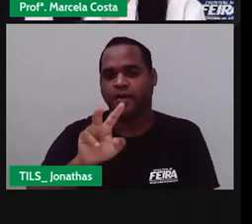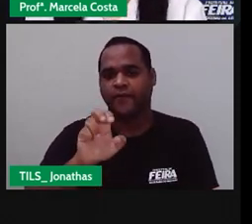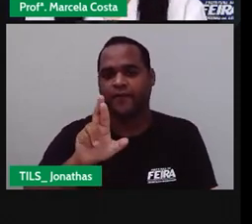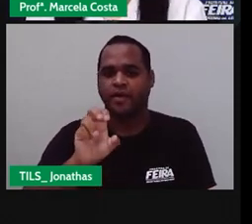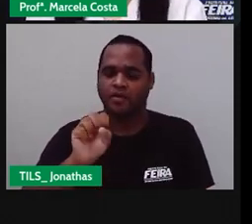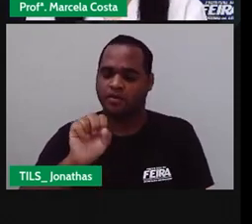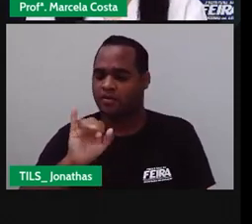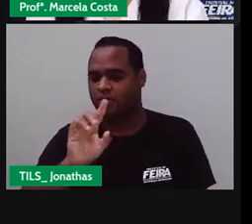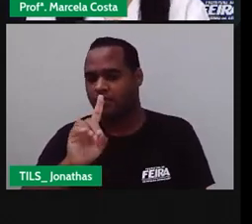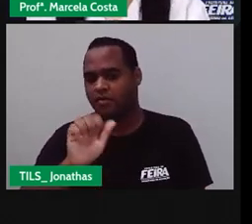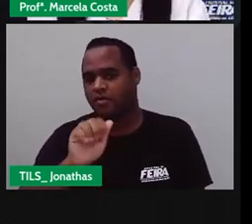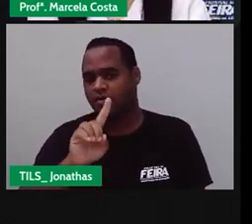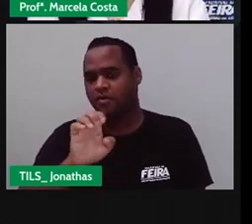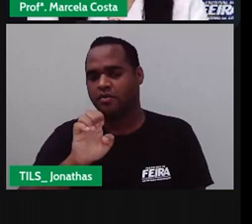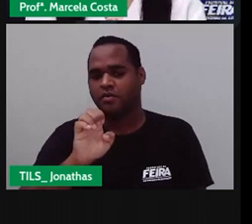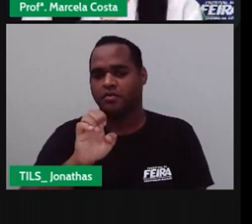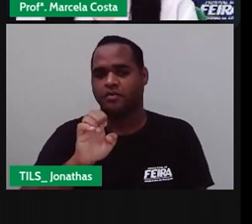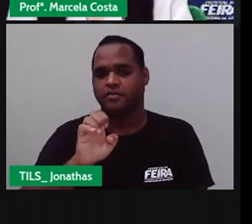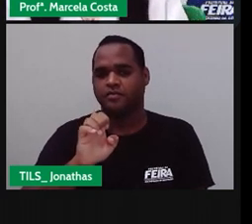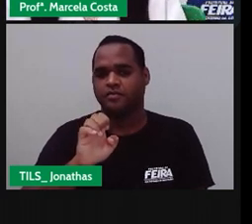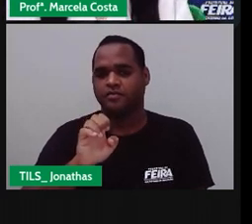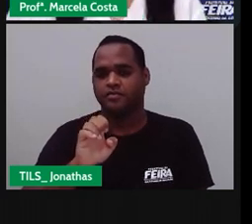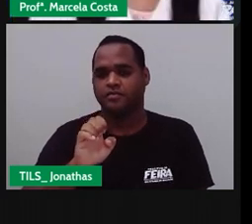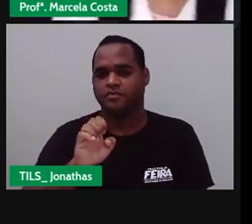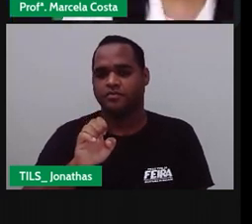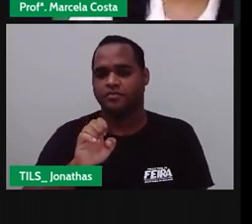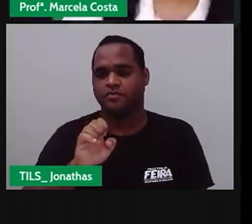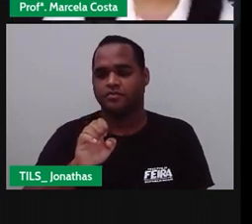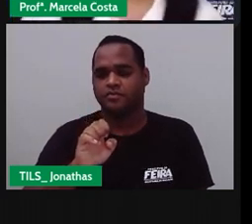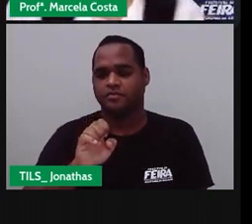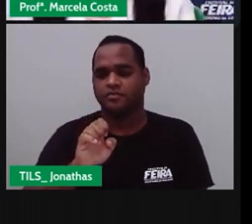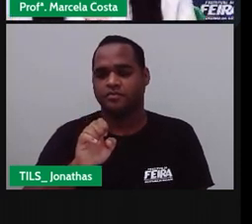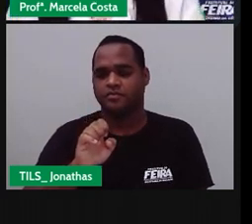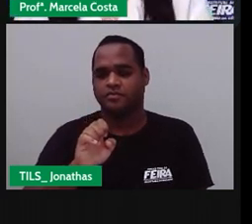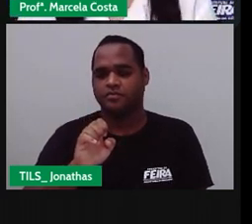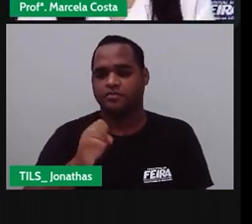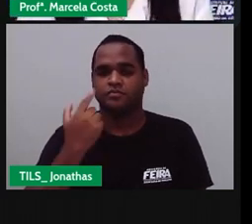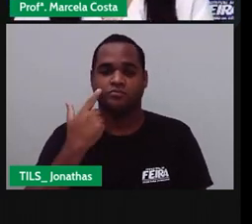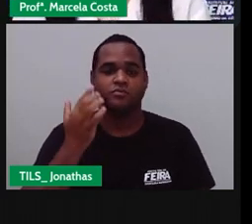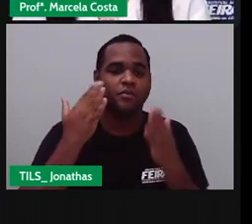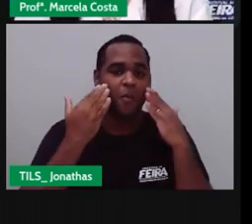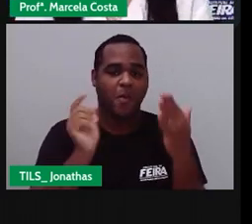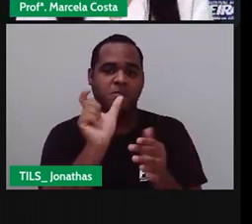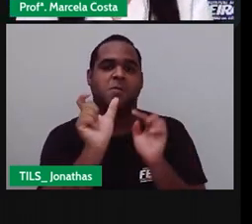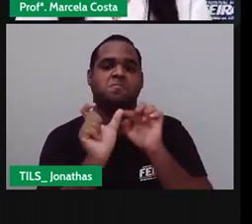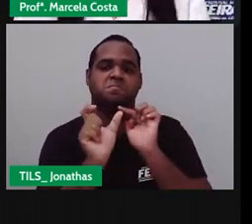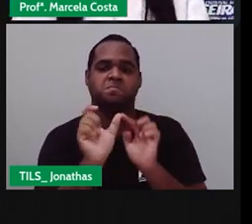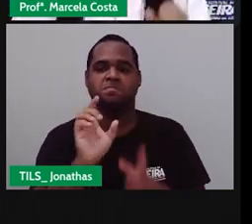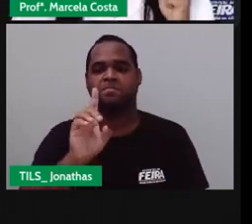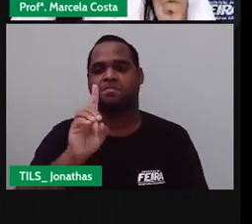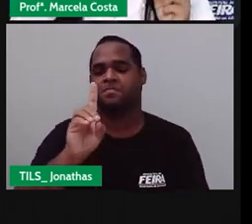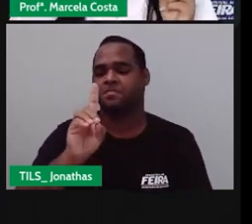Diversidade Vamos analisar Antes de começar A mostrar essas palavras Vamos analisar Aqui essa palavra